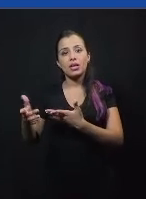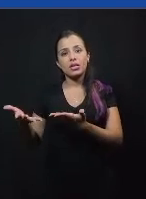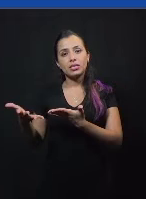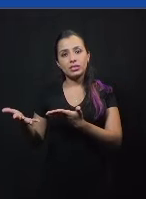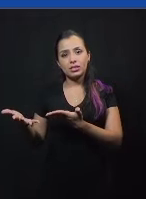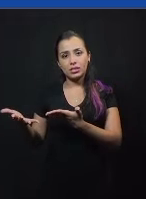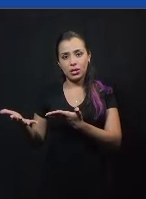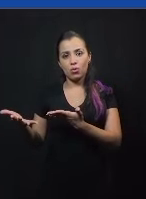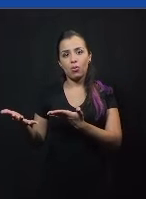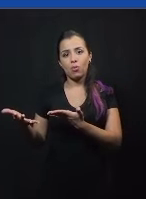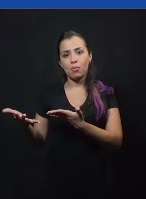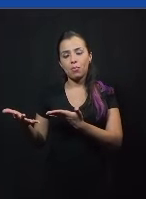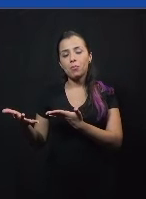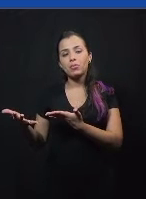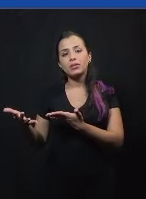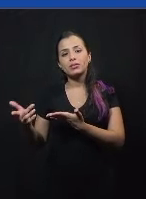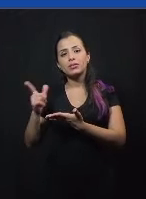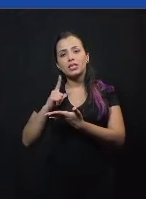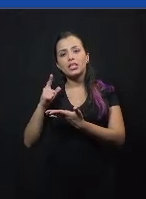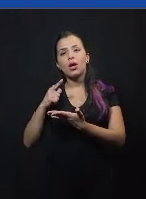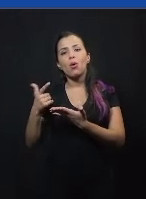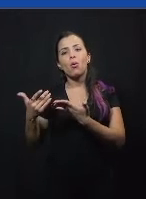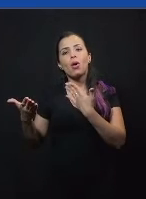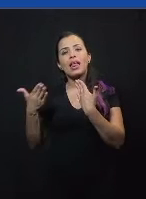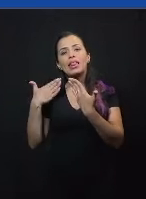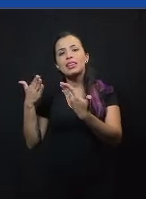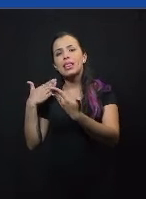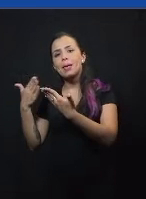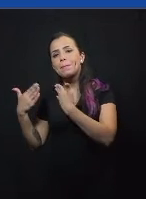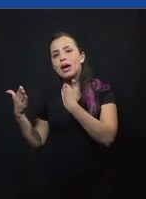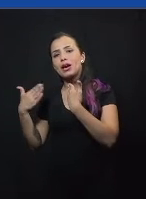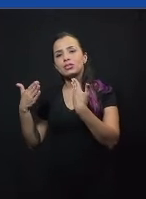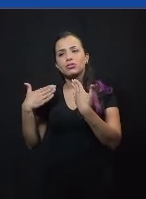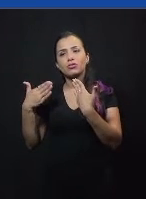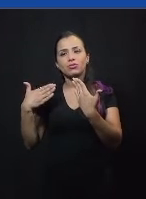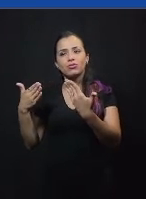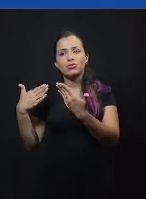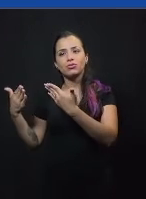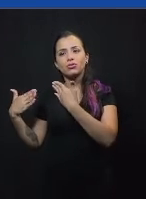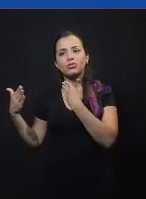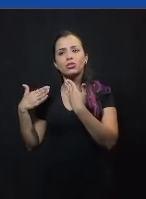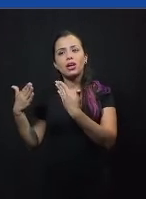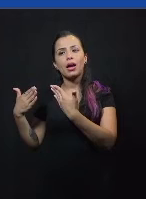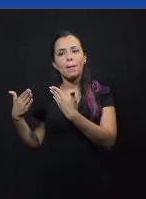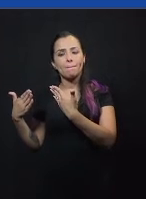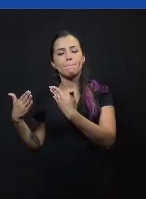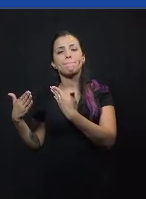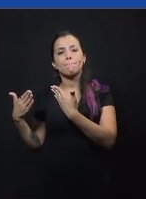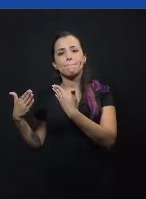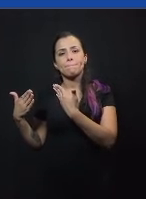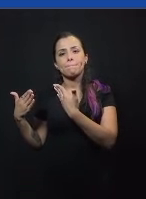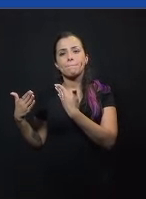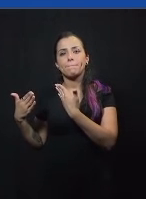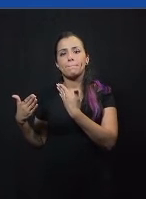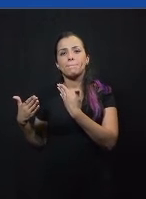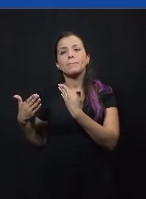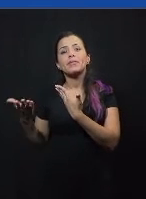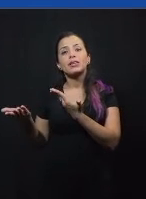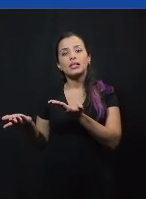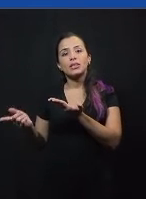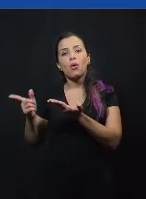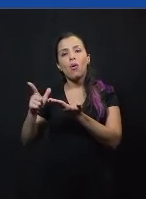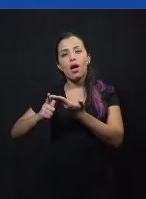debate, e sempre falando de um debate estruturado, né, como eu apresentei a definição no começo, ele também é um